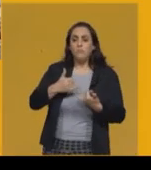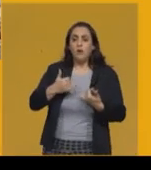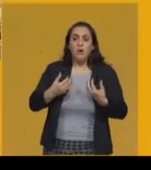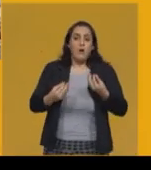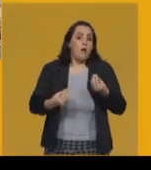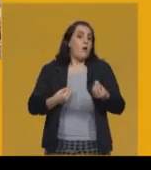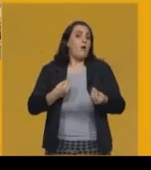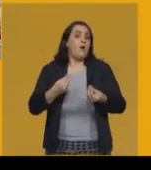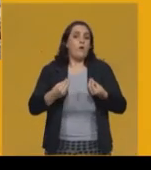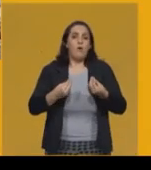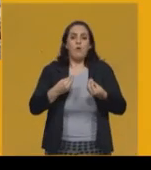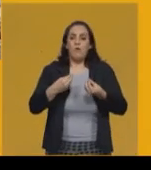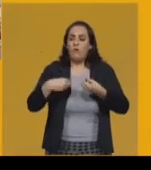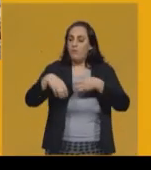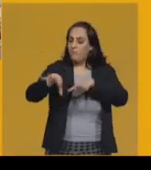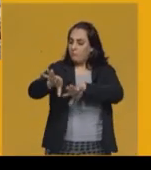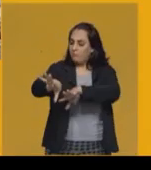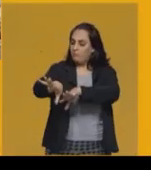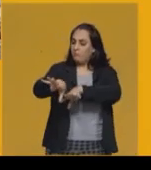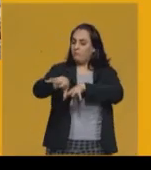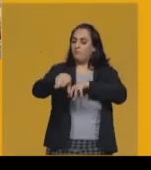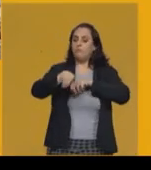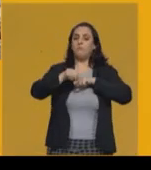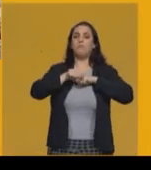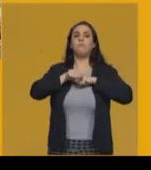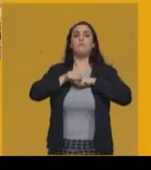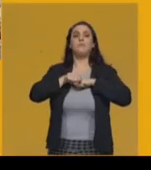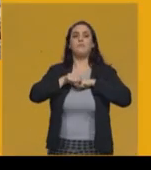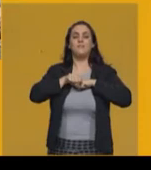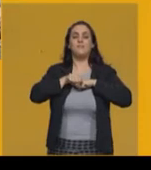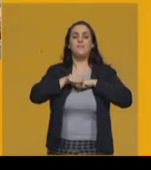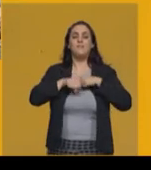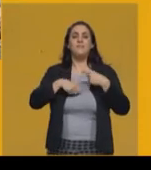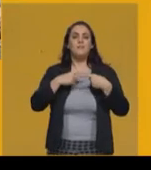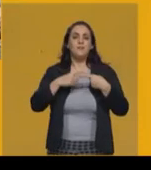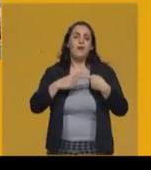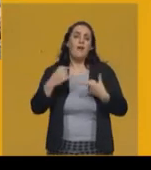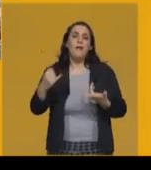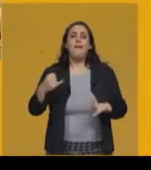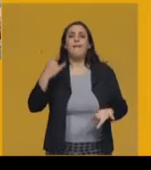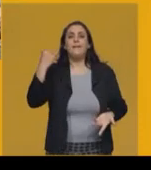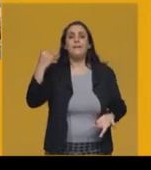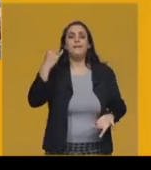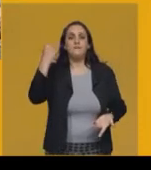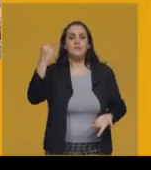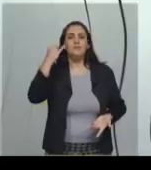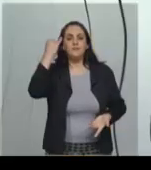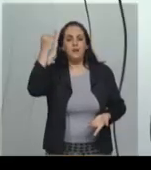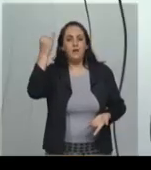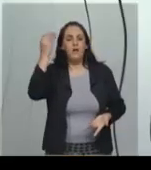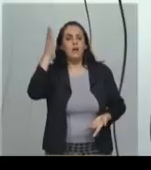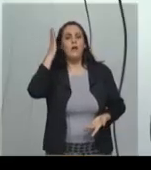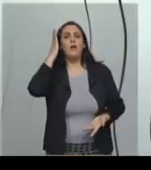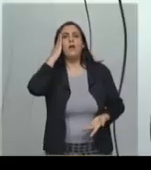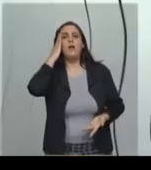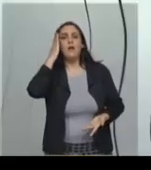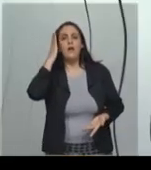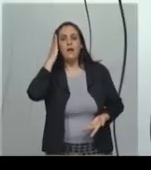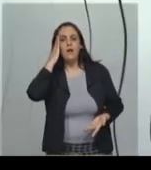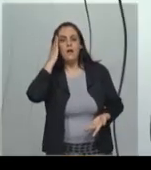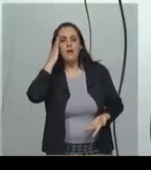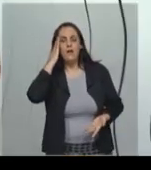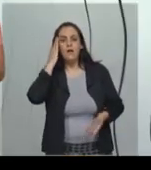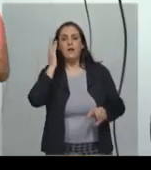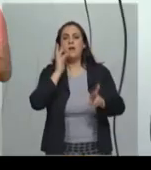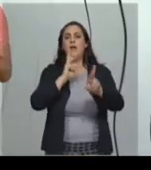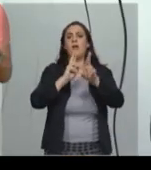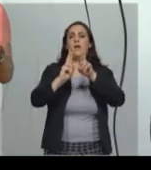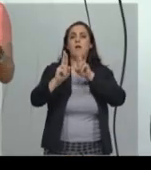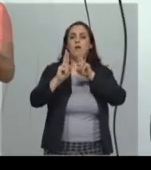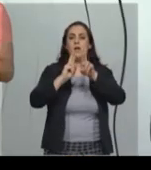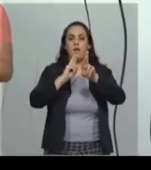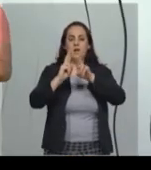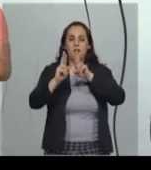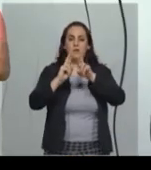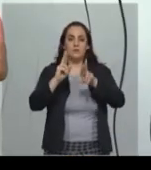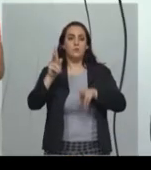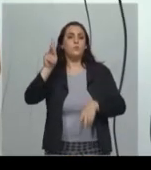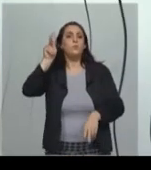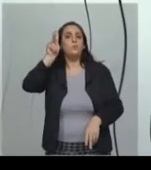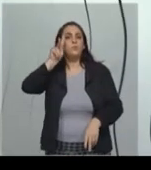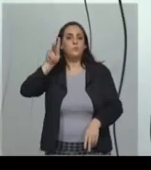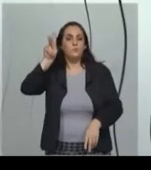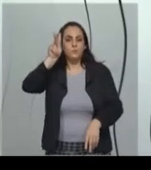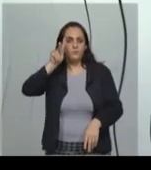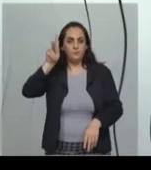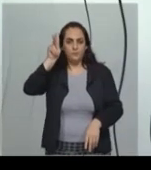desse espaço, porque isso é muito importante, né, para a gente ter essa relação de identificação, essa relação histórica com o